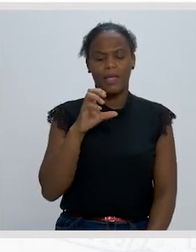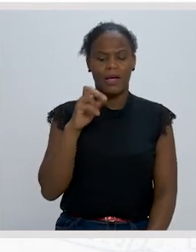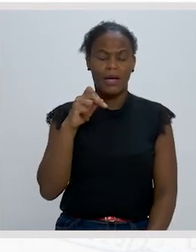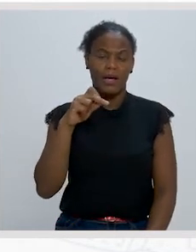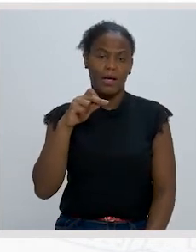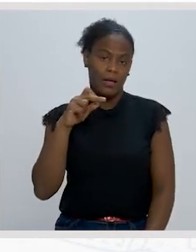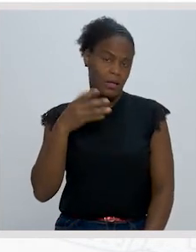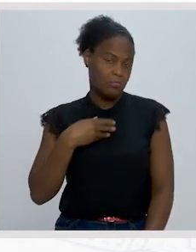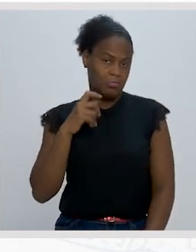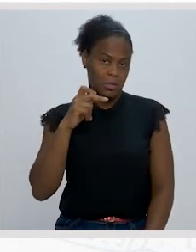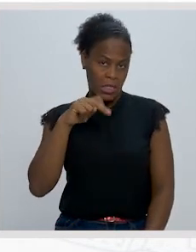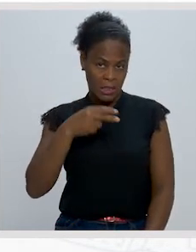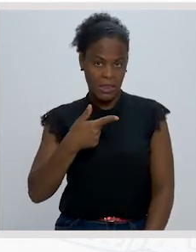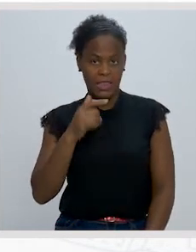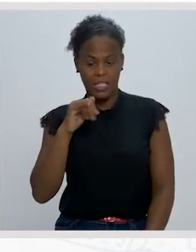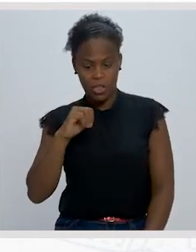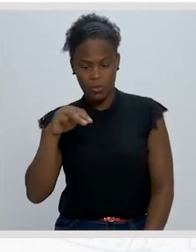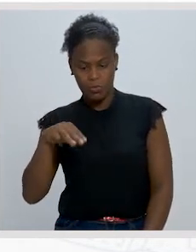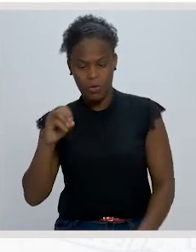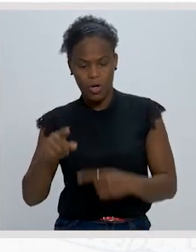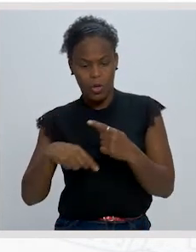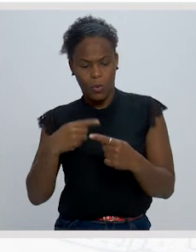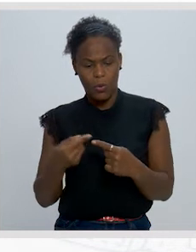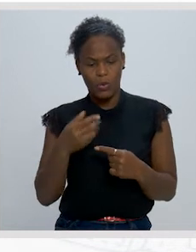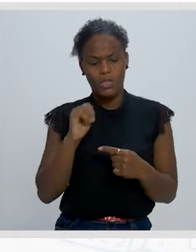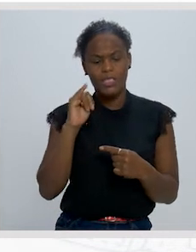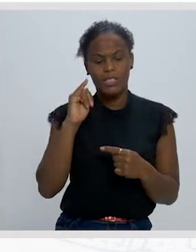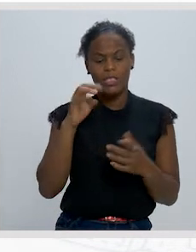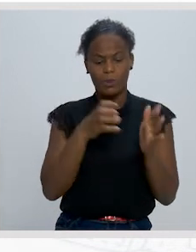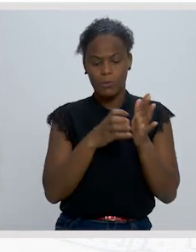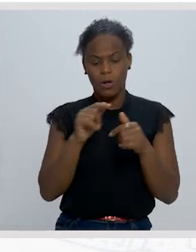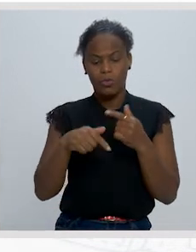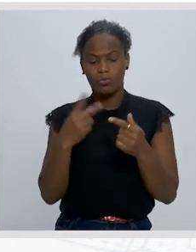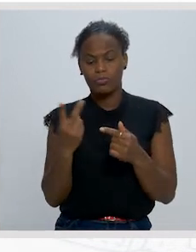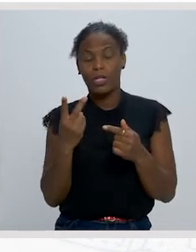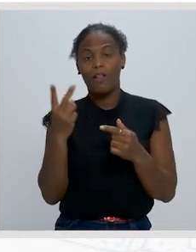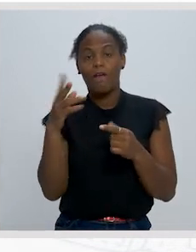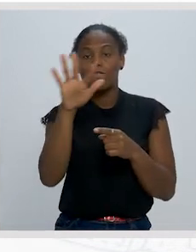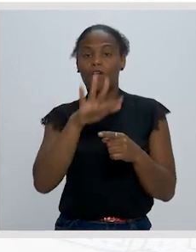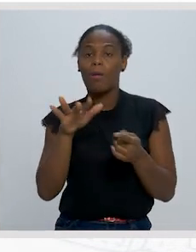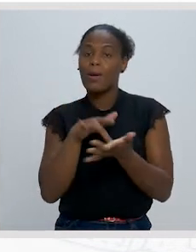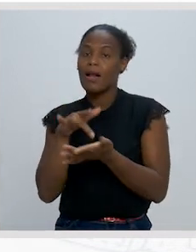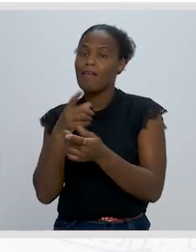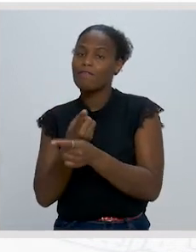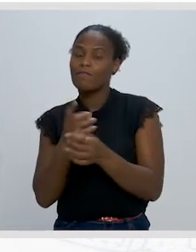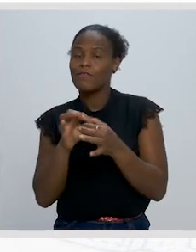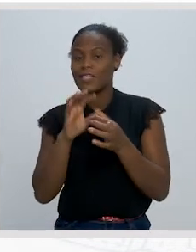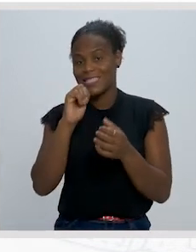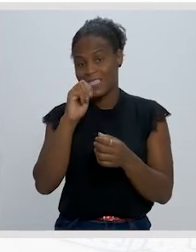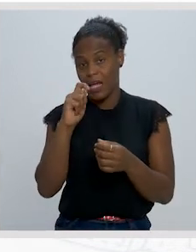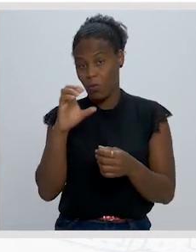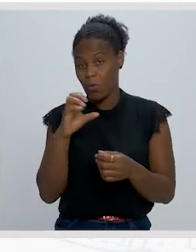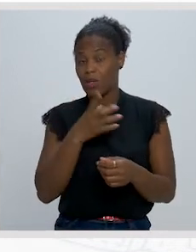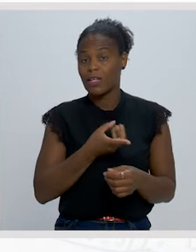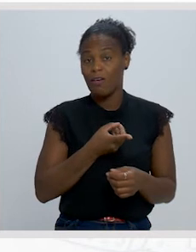Estas corentes tentavam ser as alternativas às duas principais tendências literárias do século XIX. o